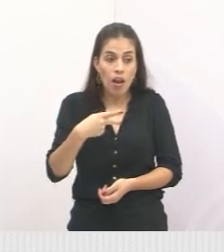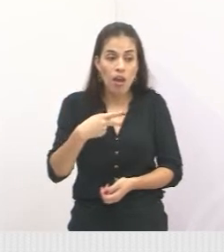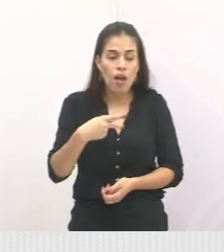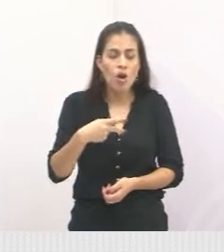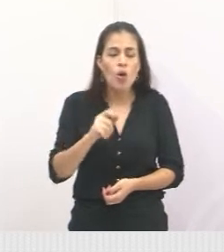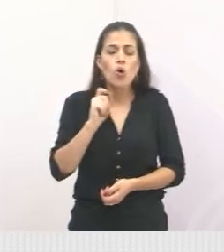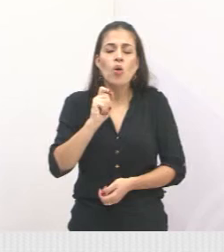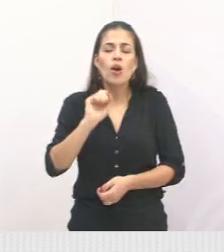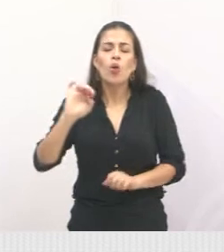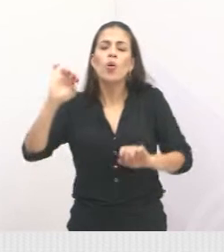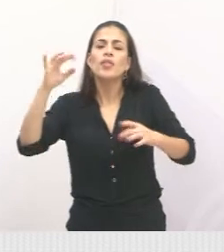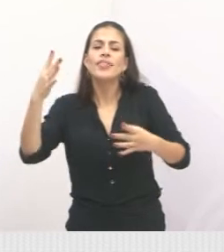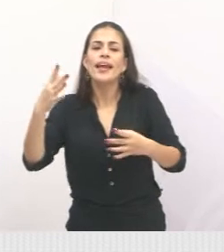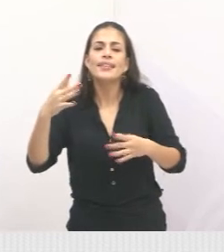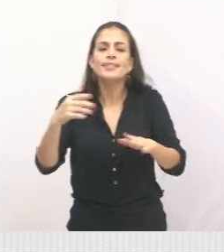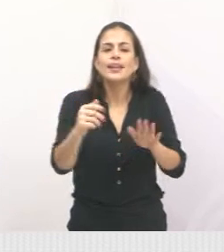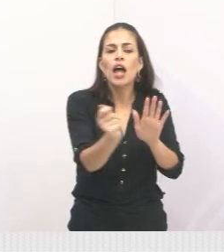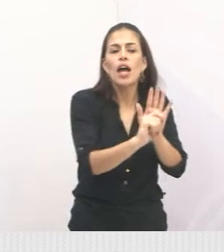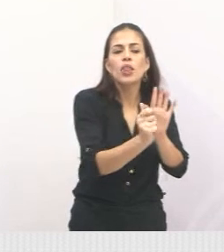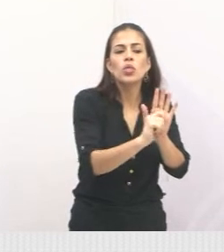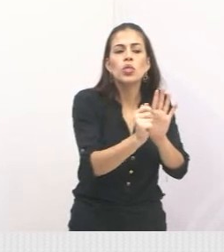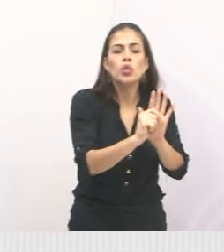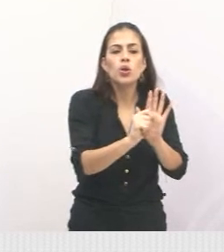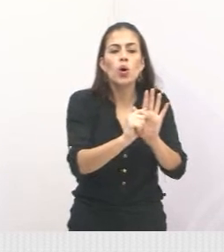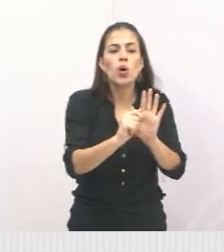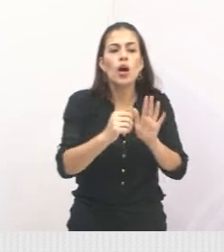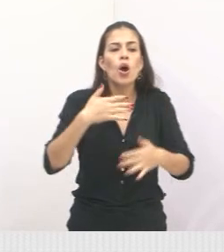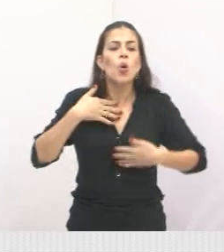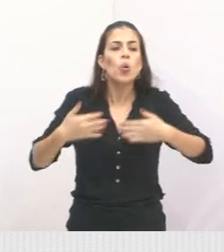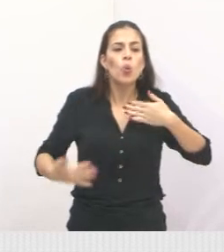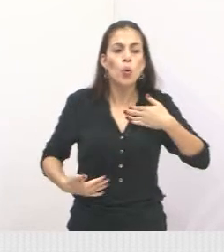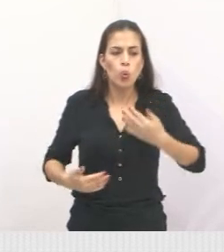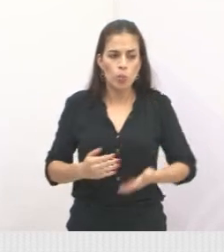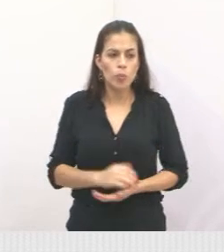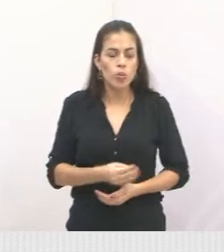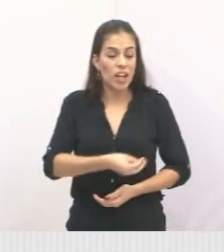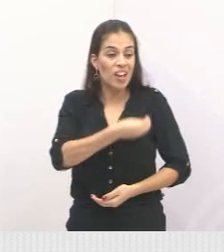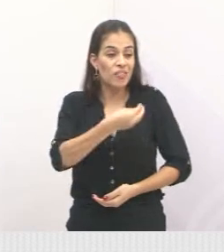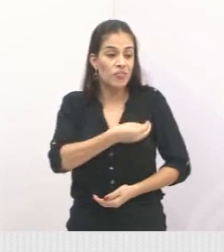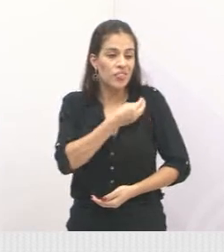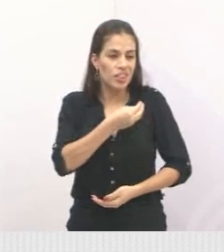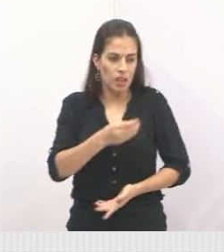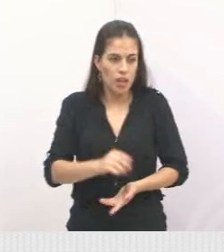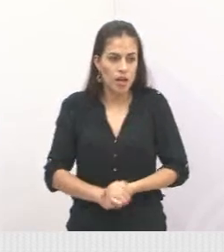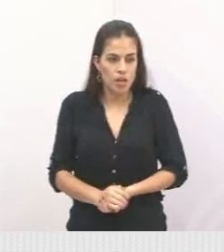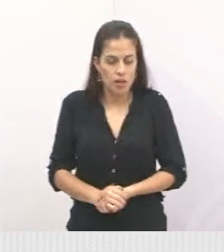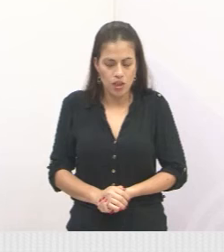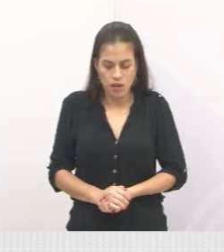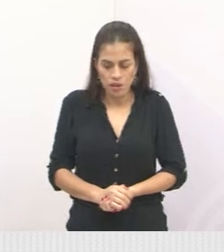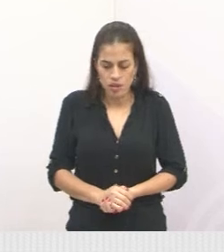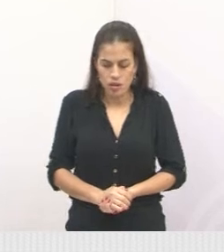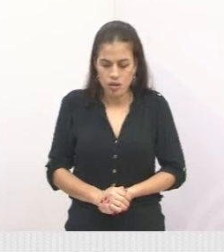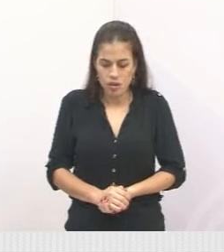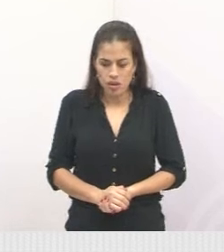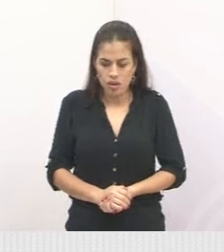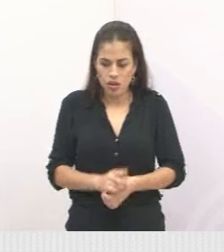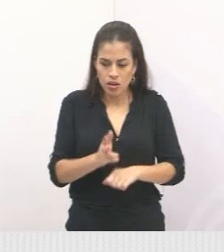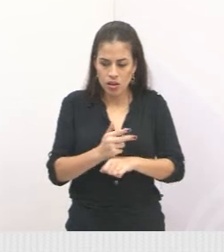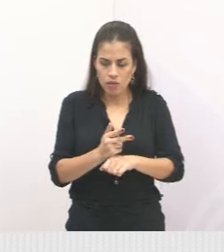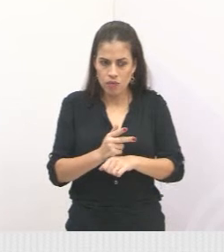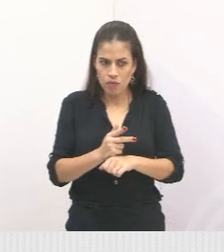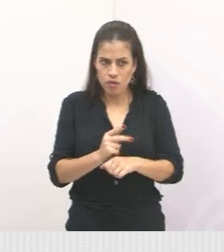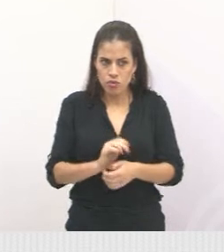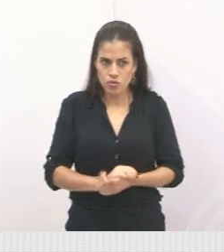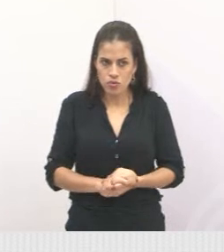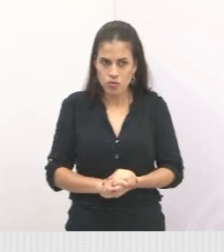na vida humana. Os efeitos que a droga causa. Vamos assistir esse vídeo, que é o vídeo final lá, lá no final